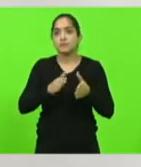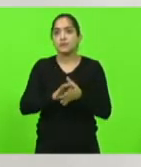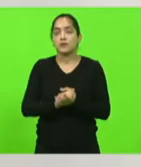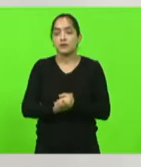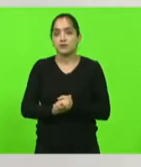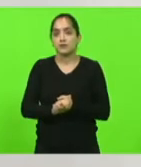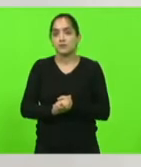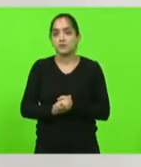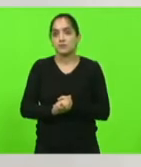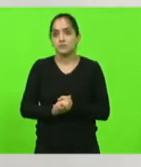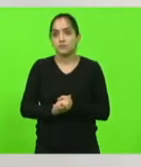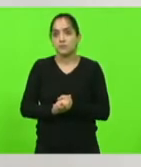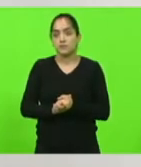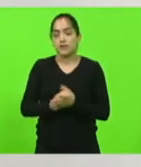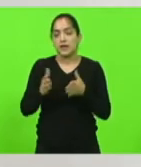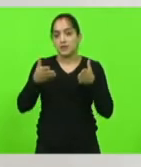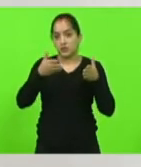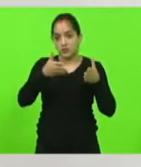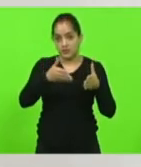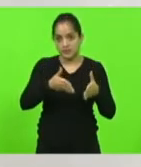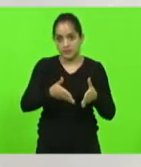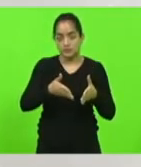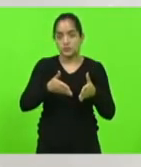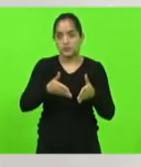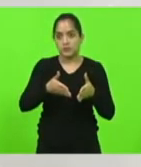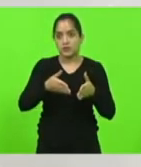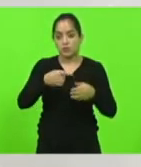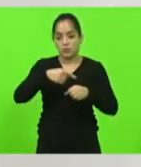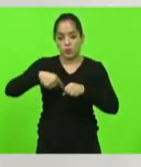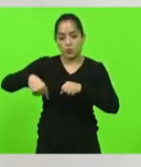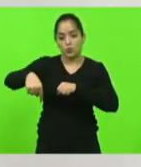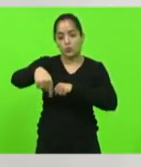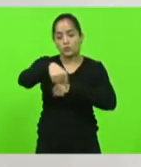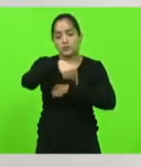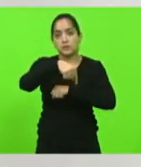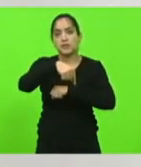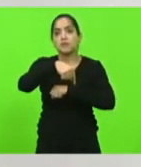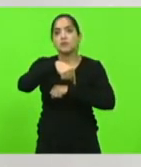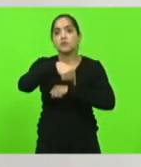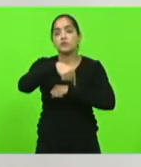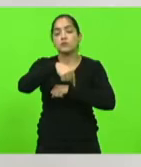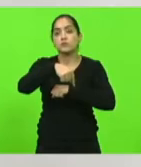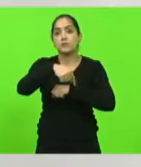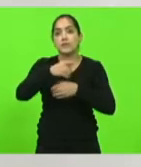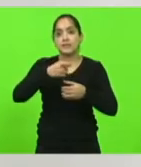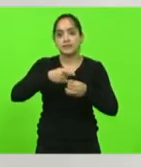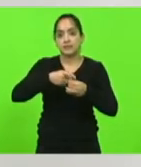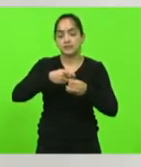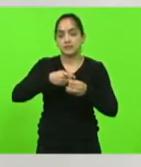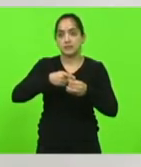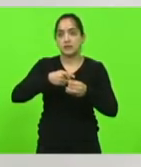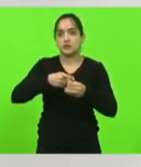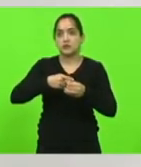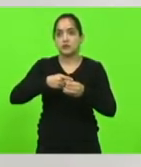não chega até o trevo ou a rotatória vamos dizer assim que faz a ligação com